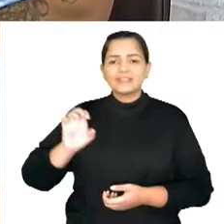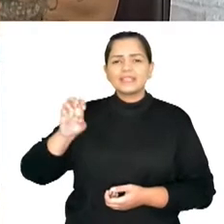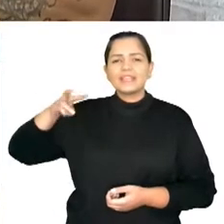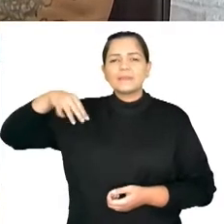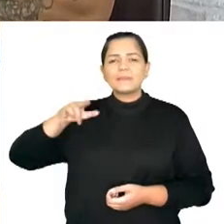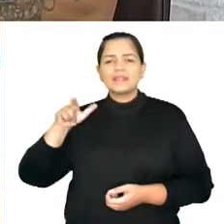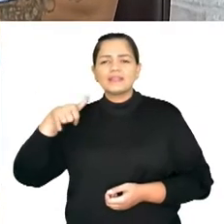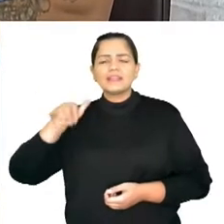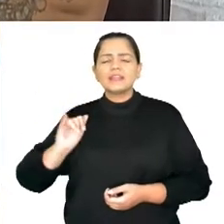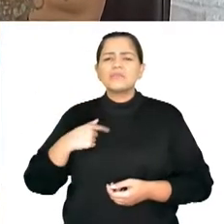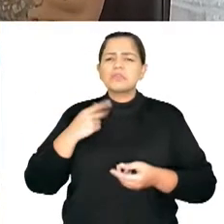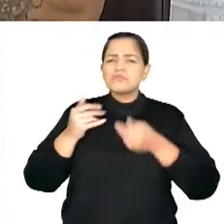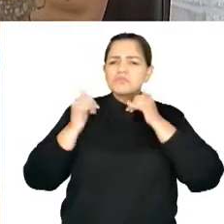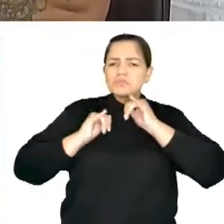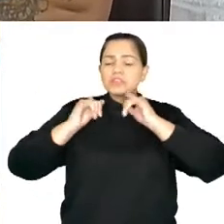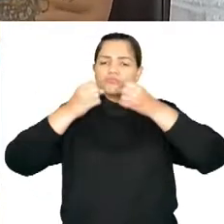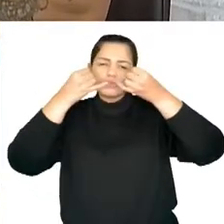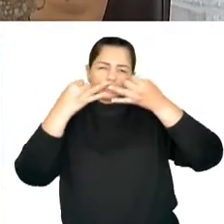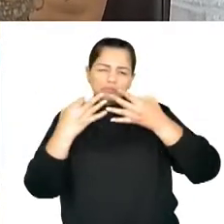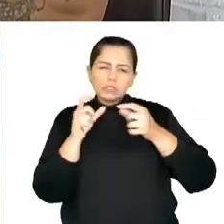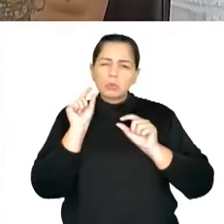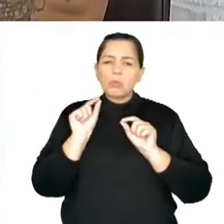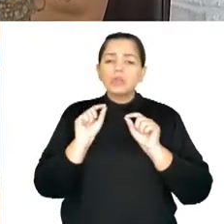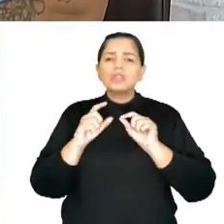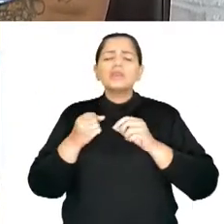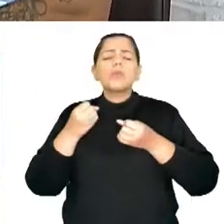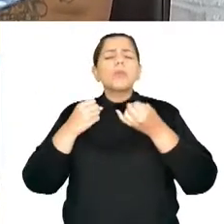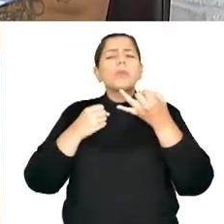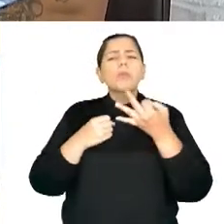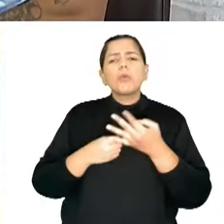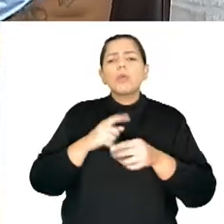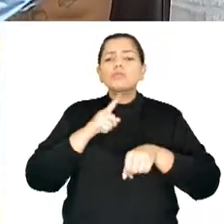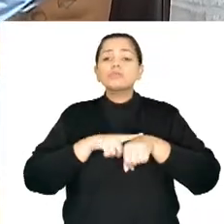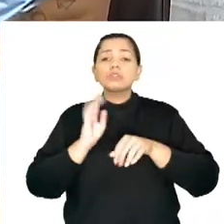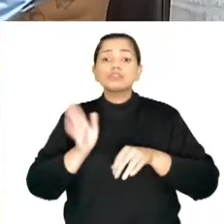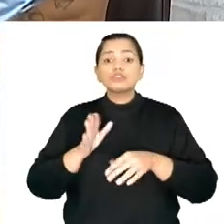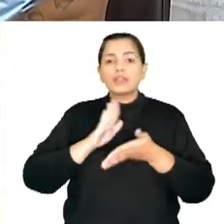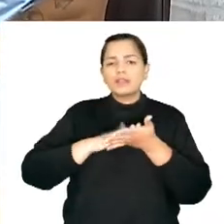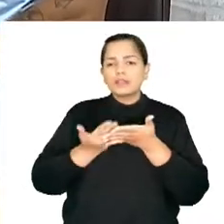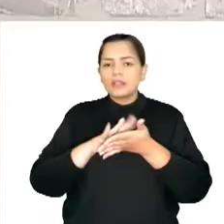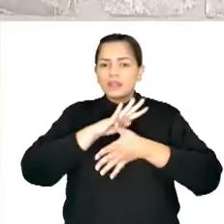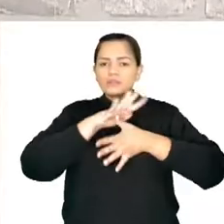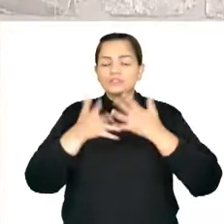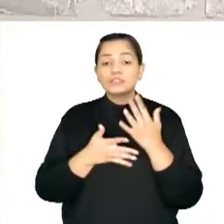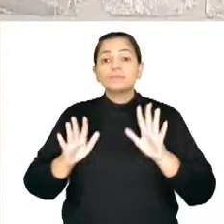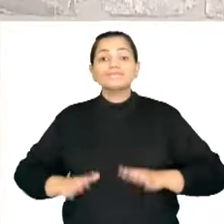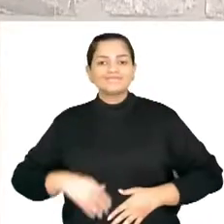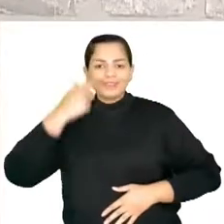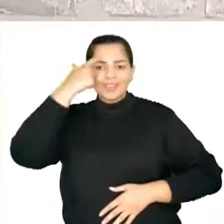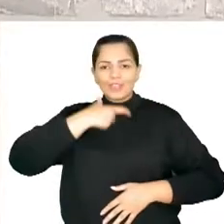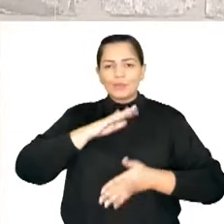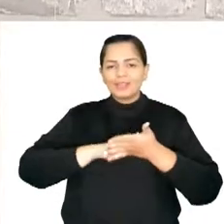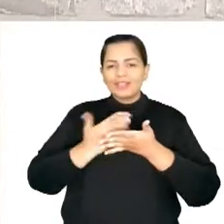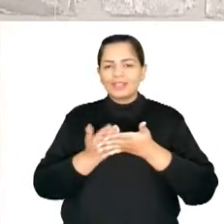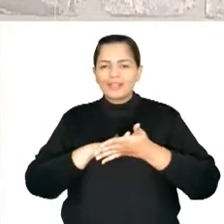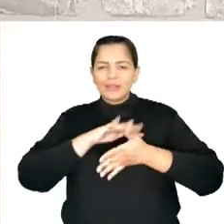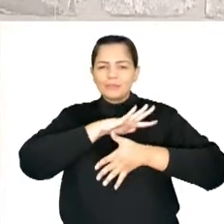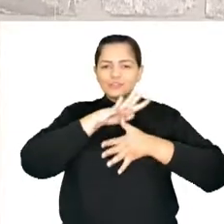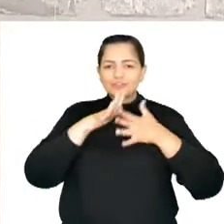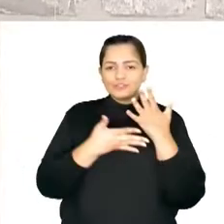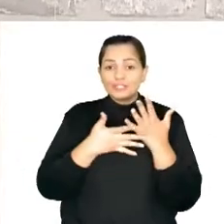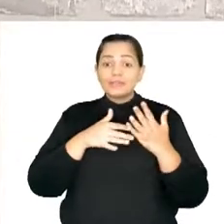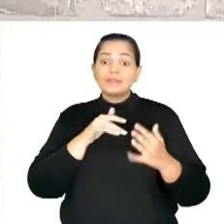Emily, me conta um pouquinho, há quanto tempo você é intérprete de Libras? Eu já sou intérprete de Libras pela